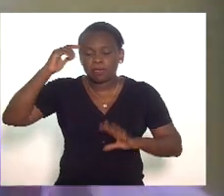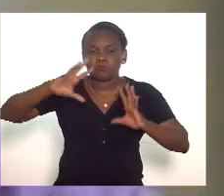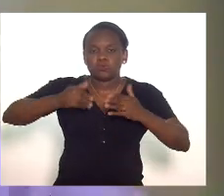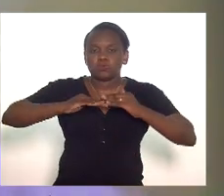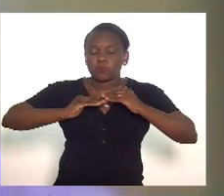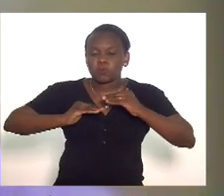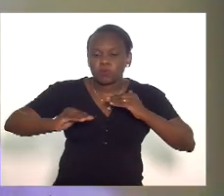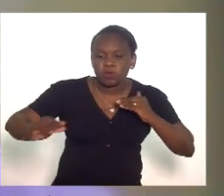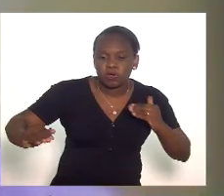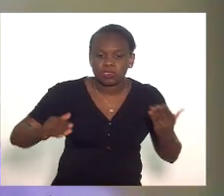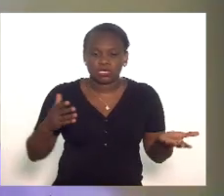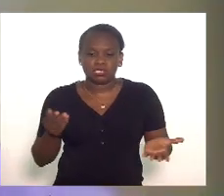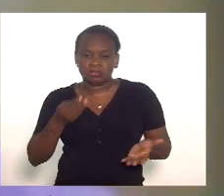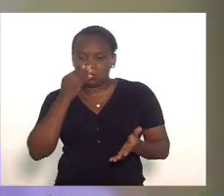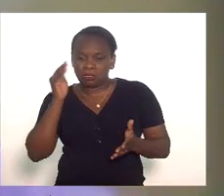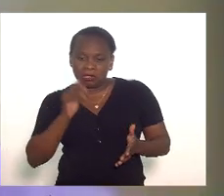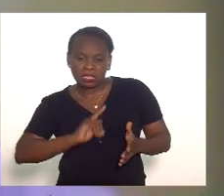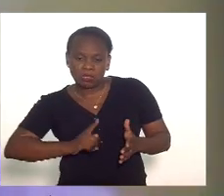absurdamente horrorosa